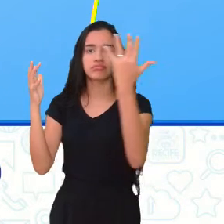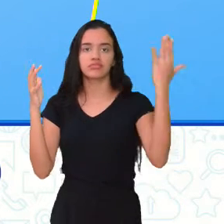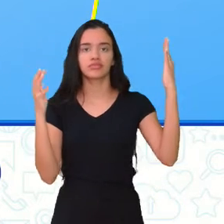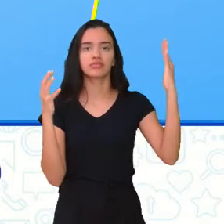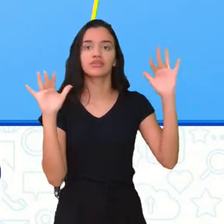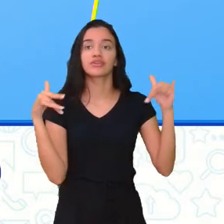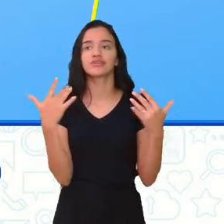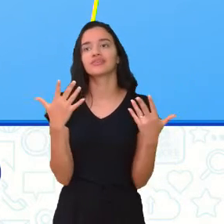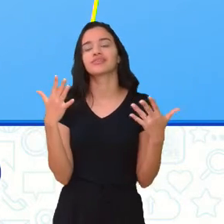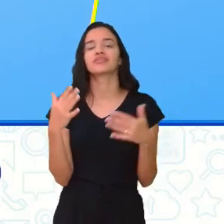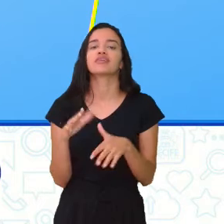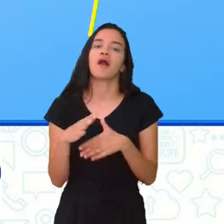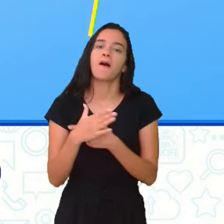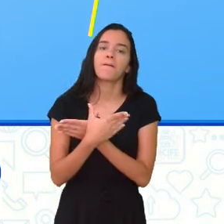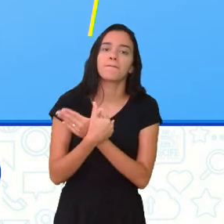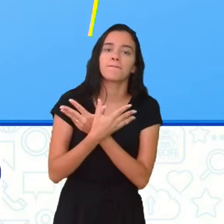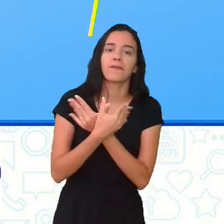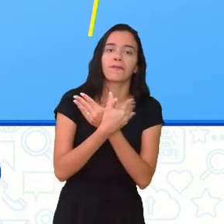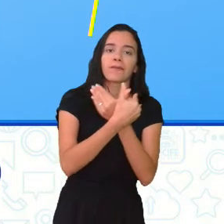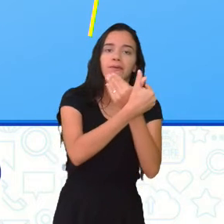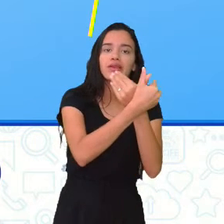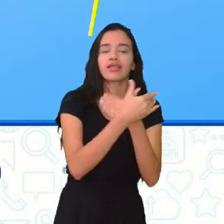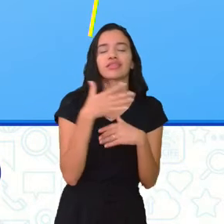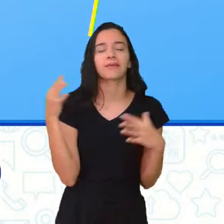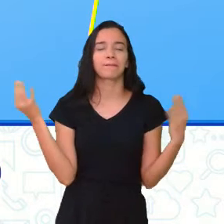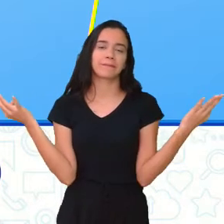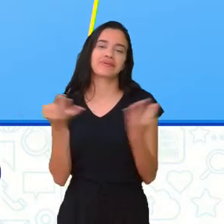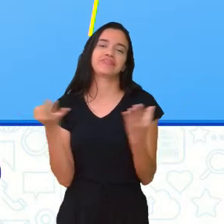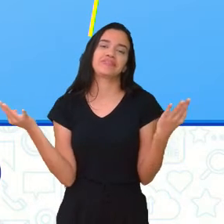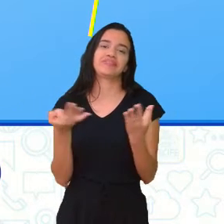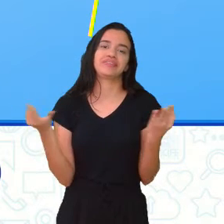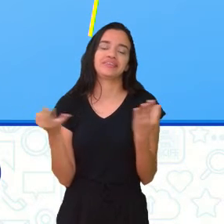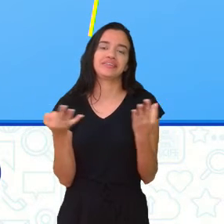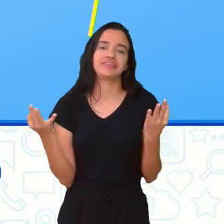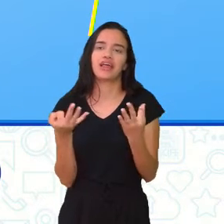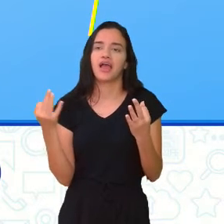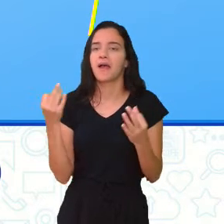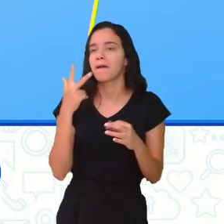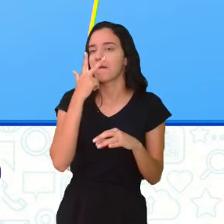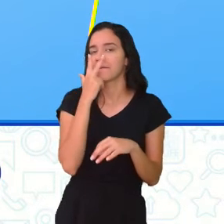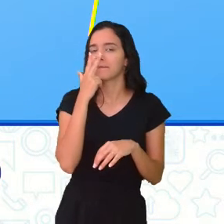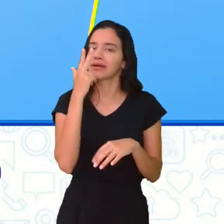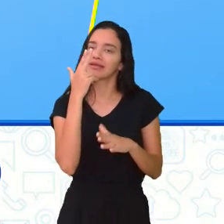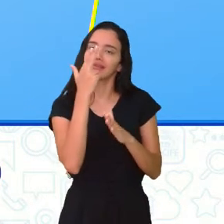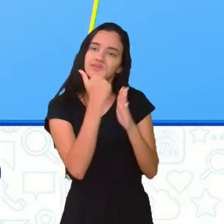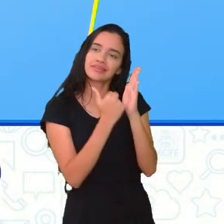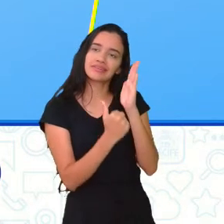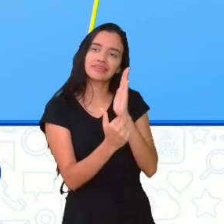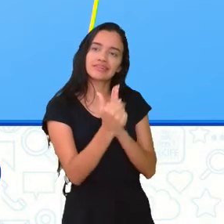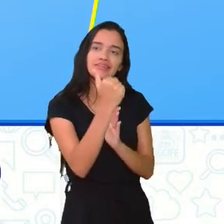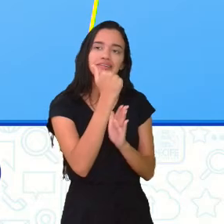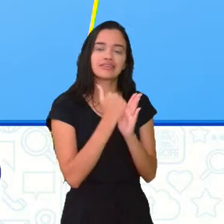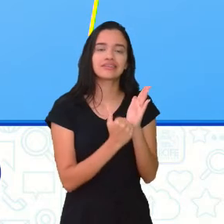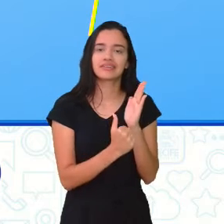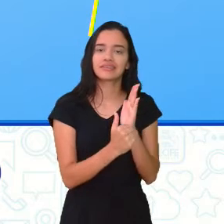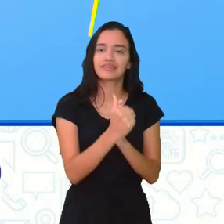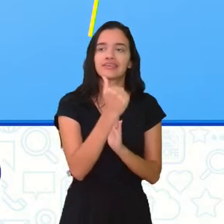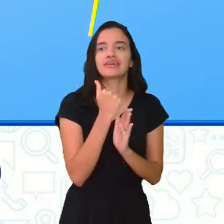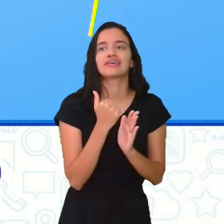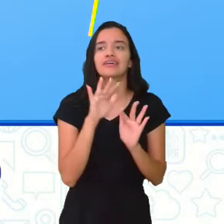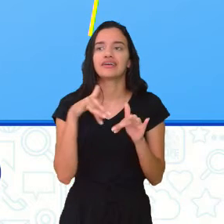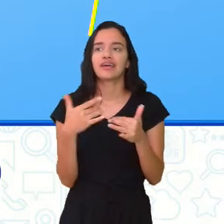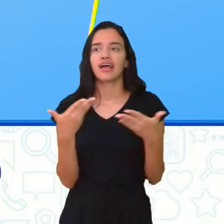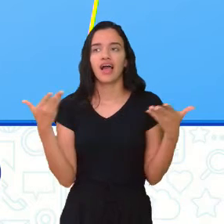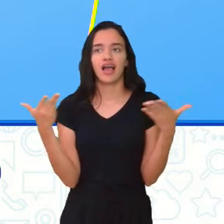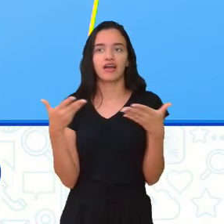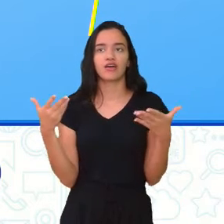borboletinha está perfeita, hein? Está perfeita. Parece até desenhada. Já a